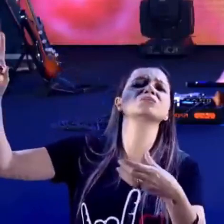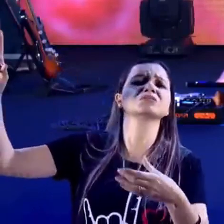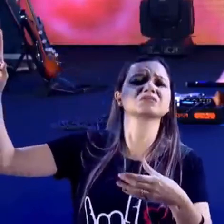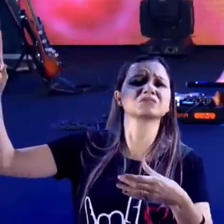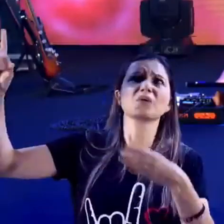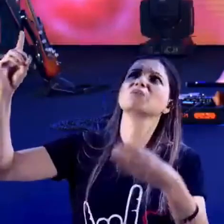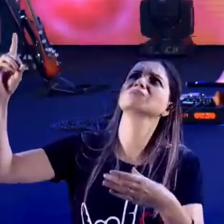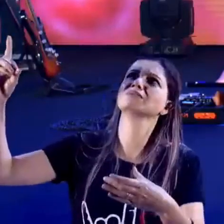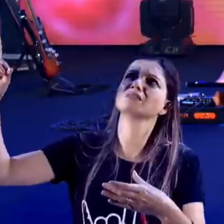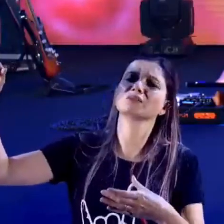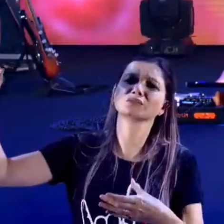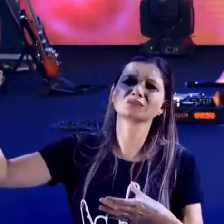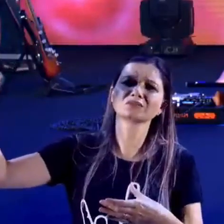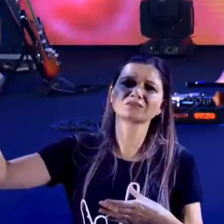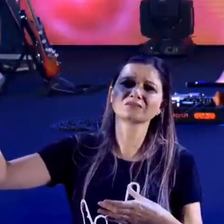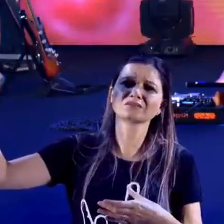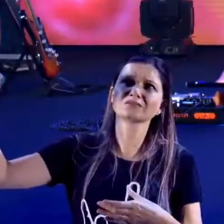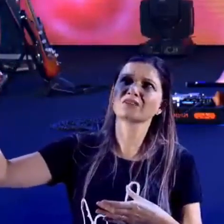Aonde está Deus?